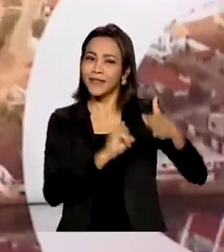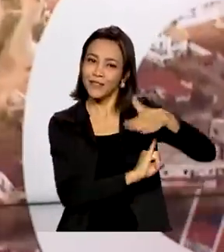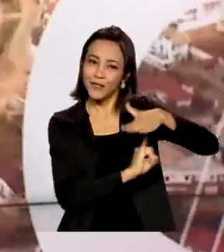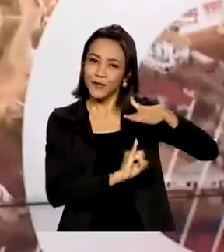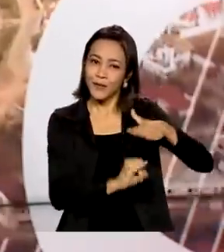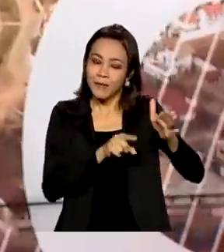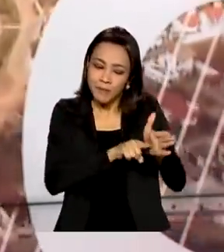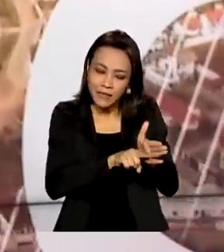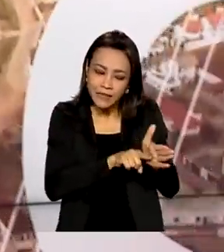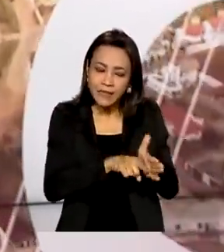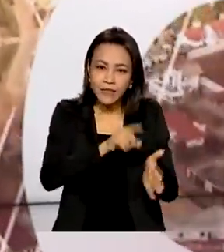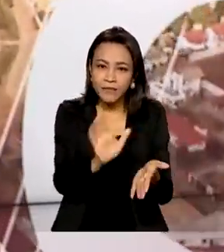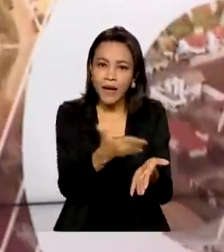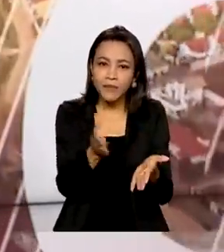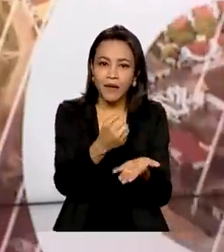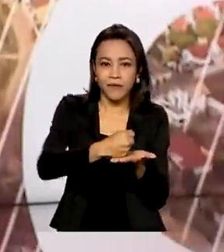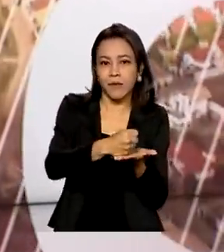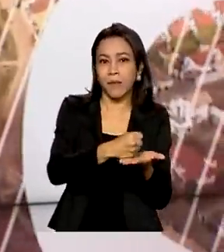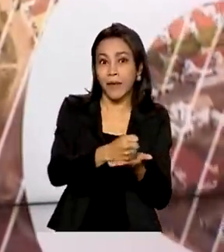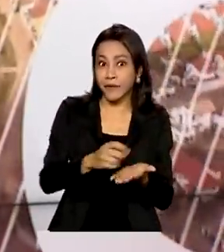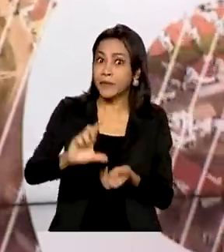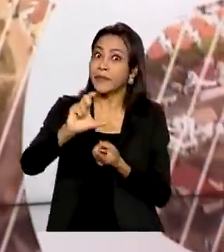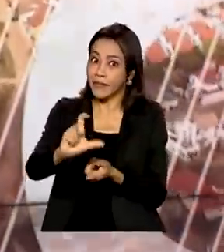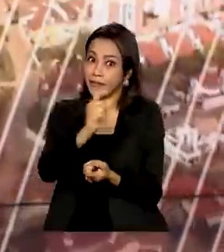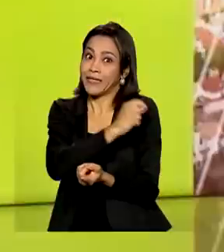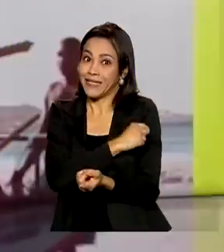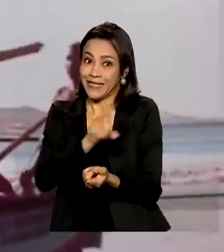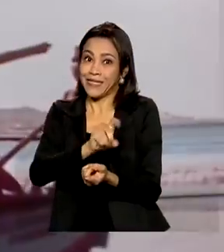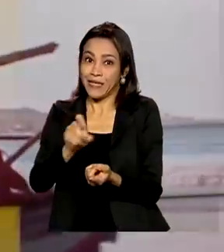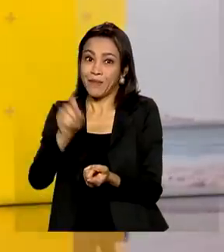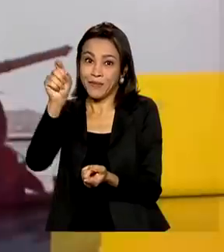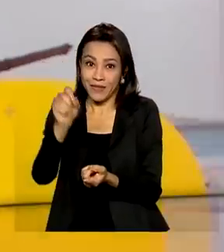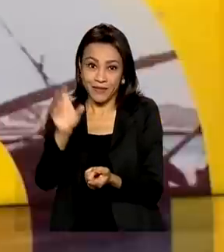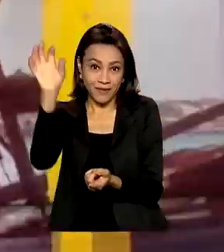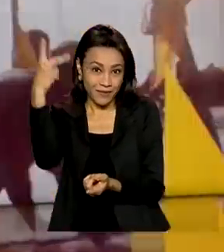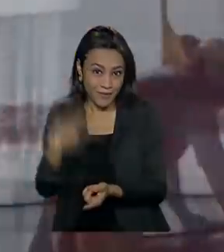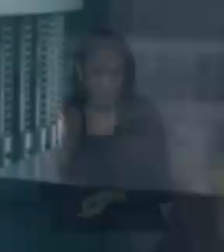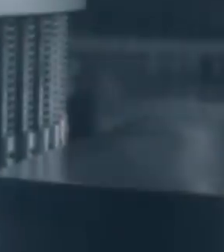e fabricação de remédios e vacinas 100% nacionais.